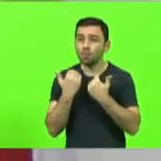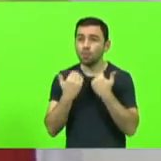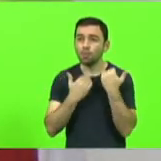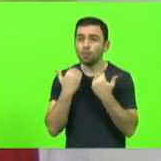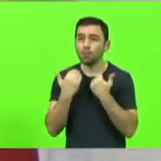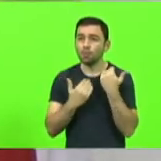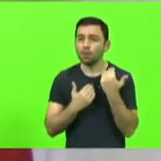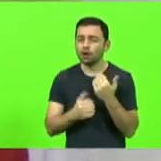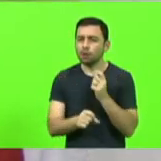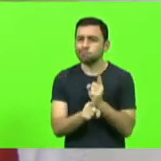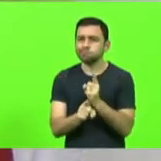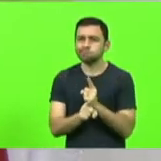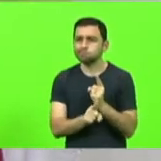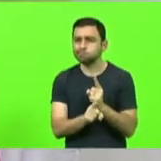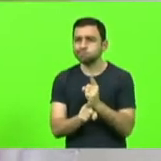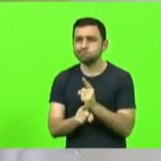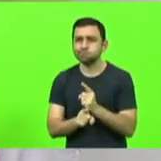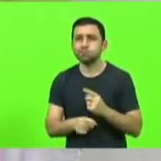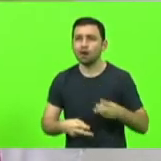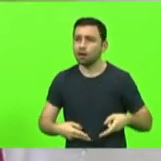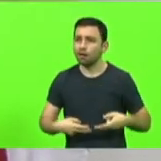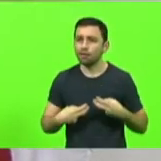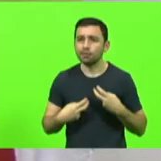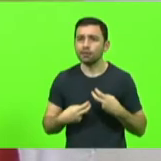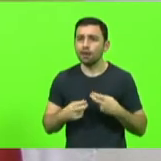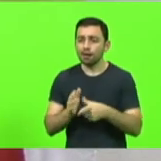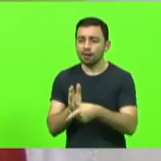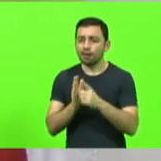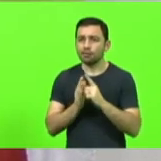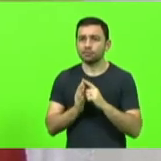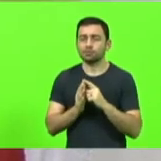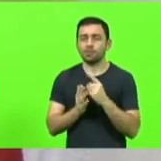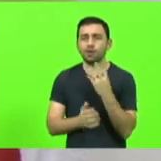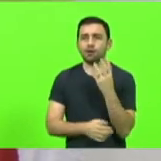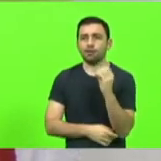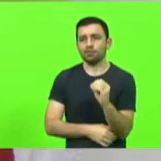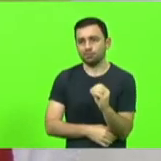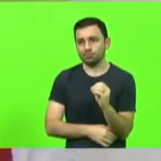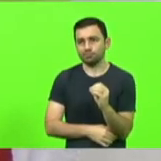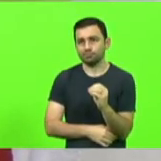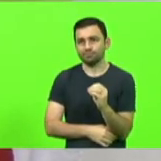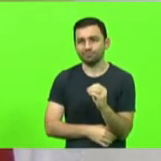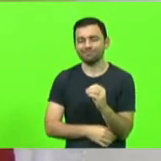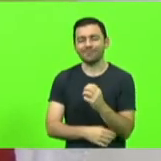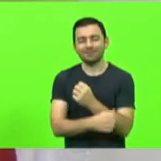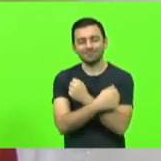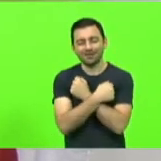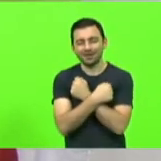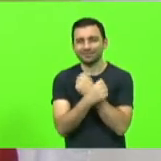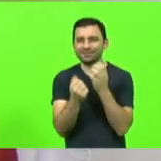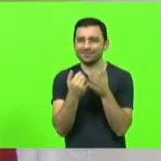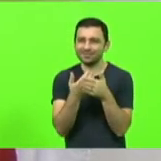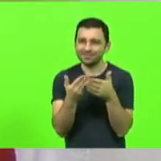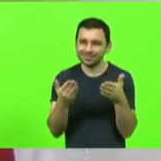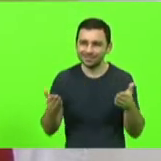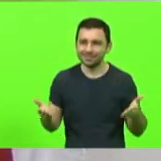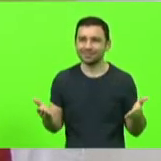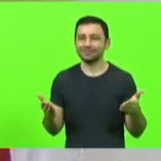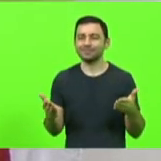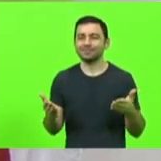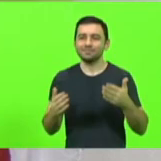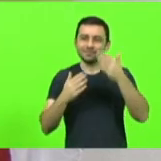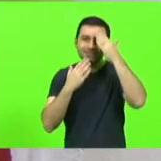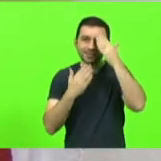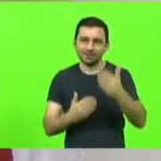sendo diagnosticadas com câncer antes dos 40 anos o nosso abraço o nosso muito obrigada mais uma vez